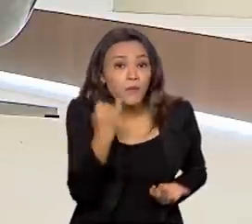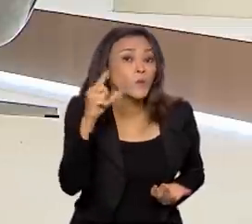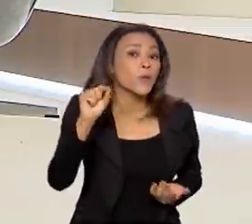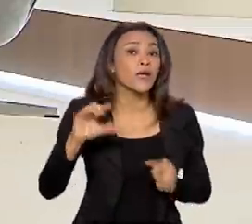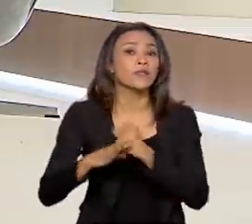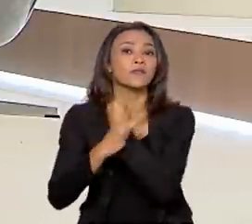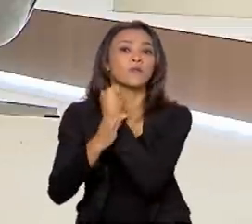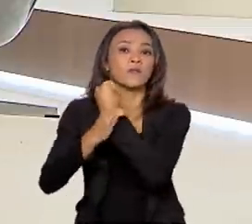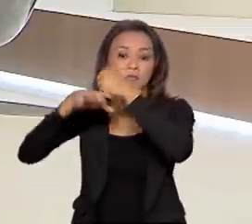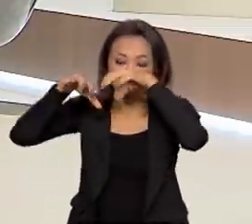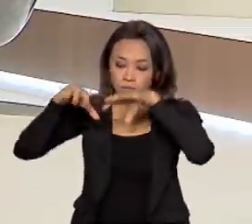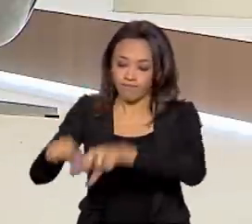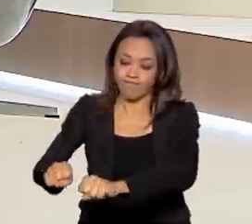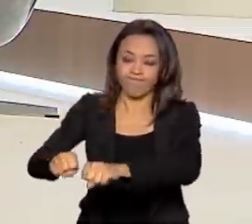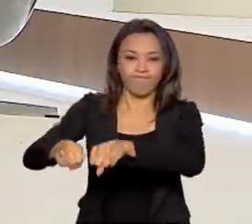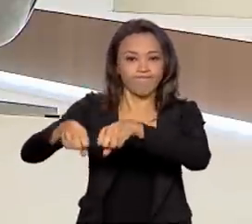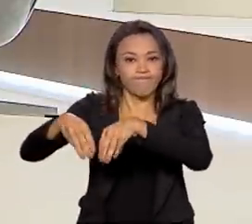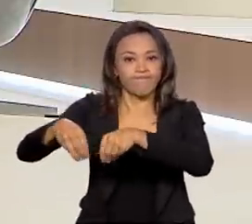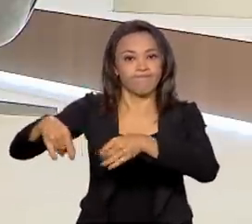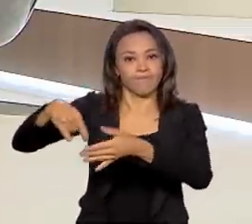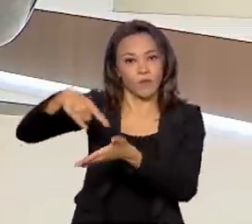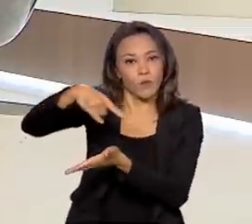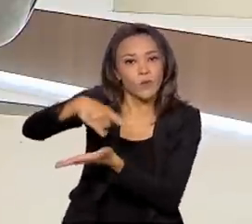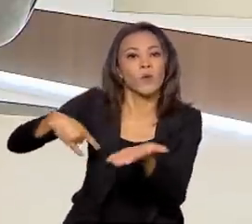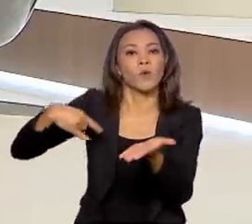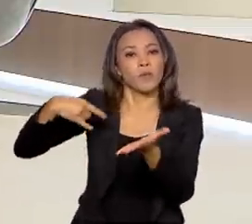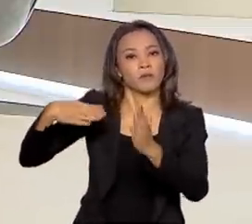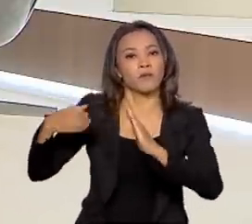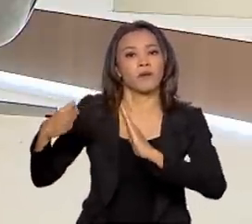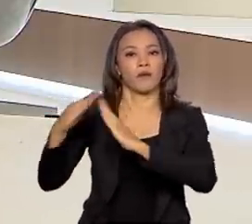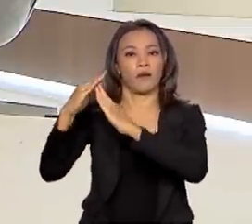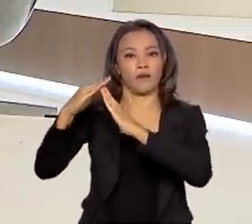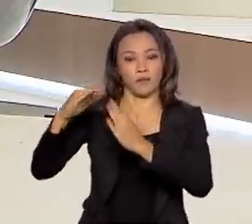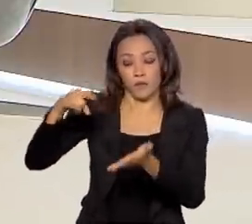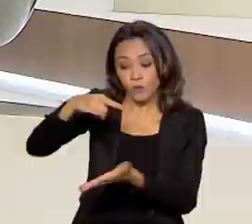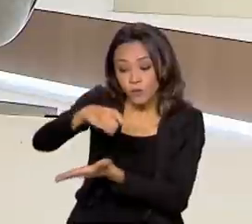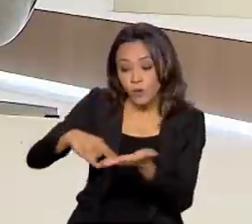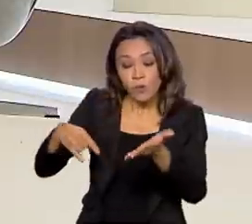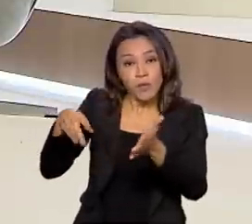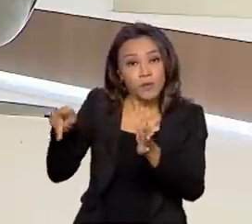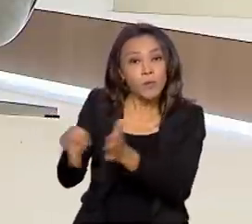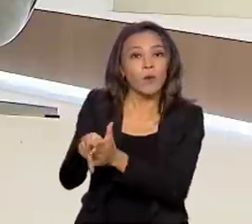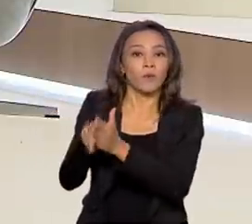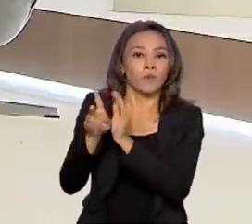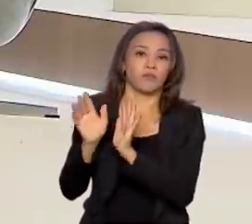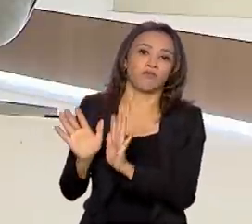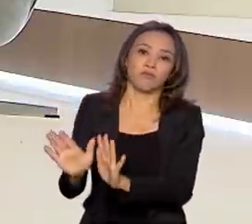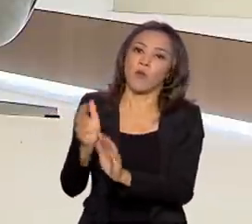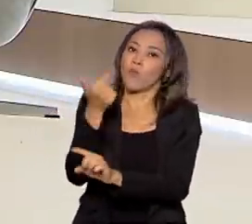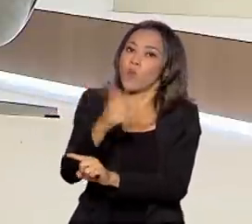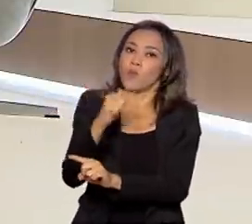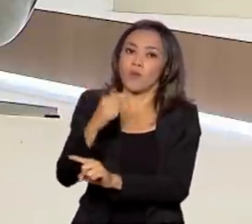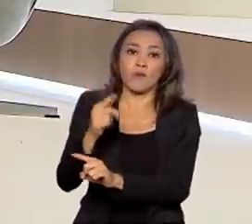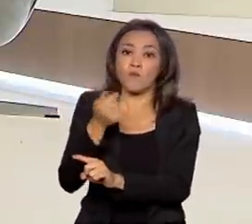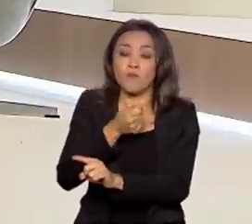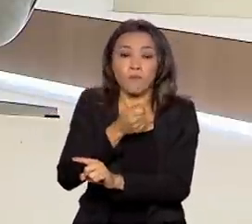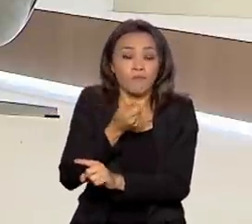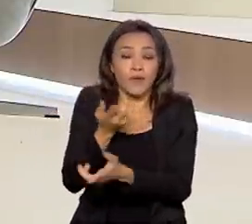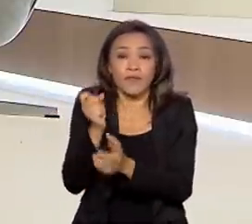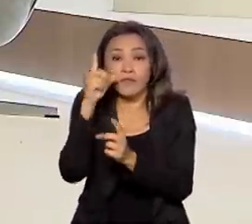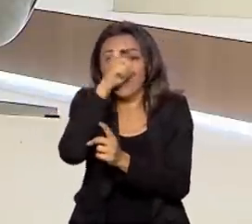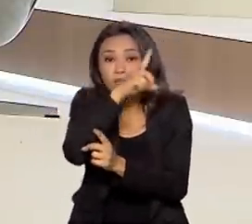segurança da posse. Essas famílias não têm a tranquilidade de continuar investindo adequadamente no seu imóvel,